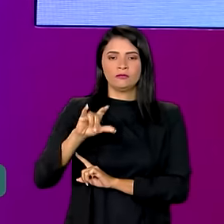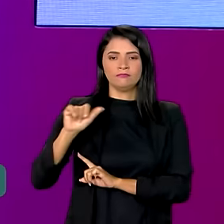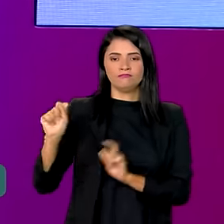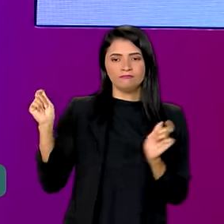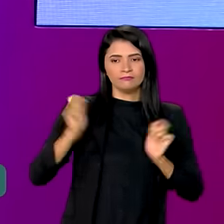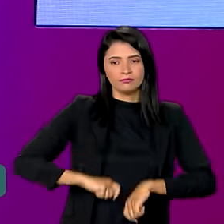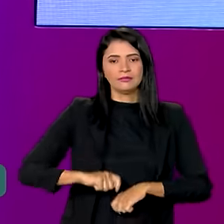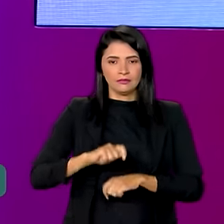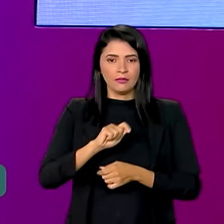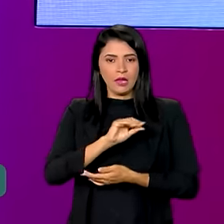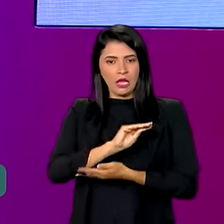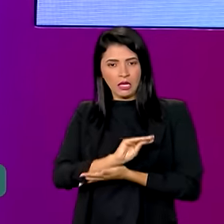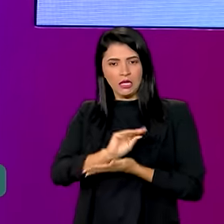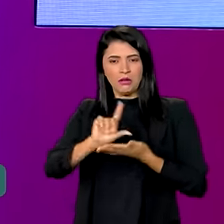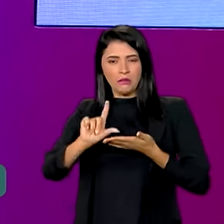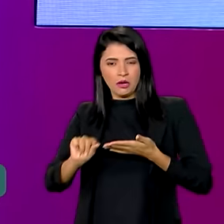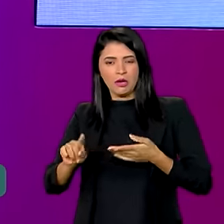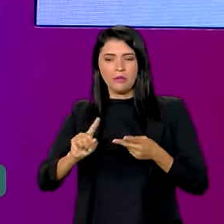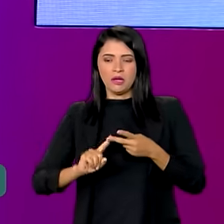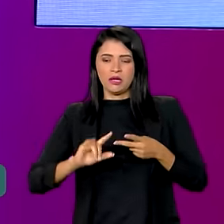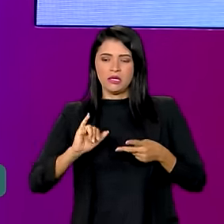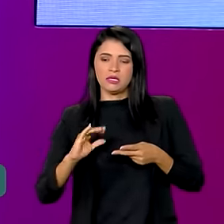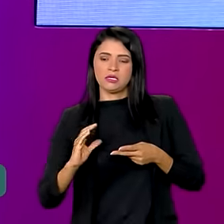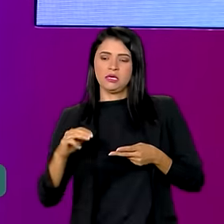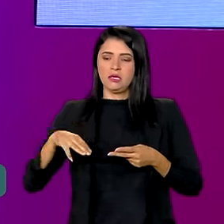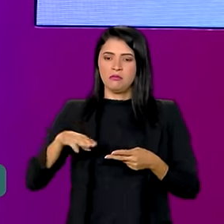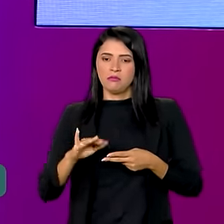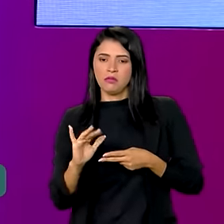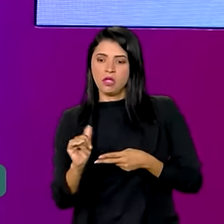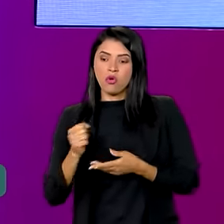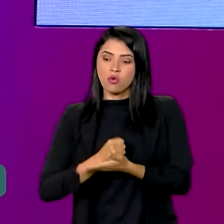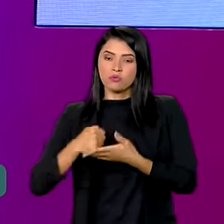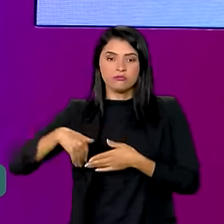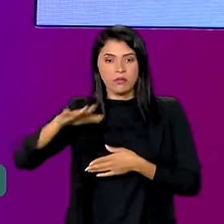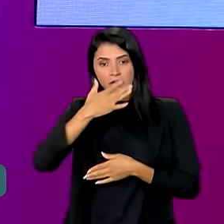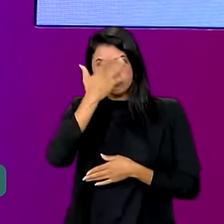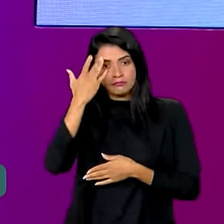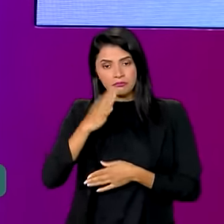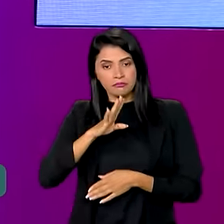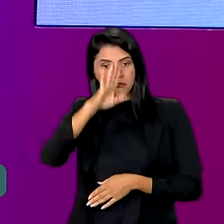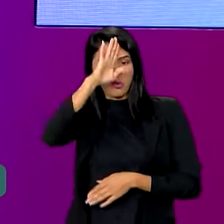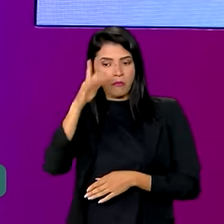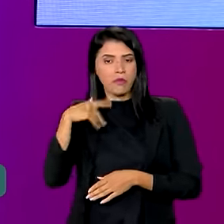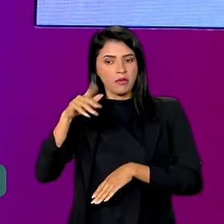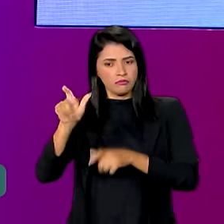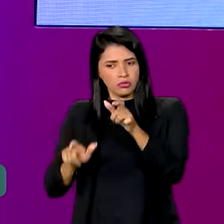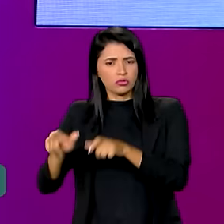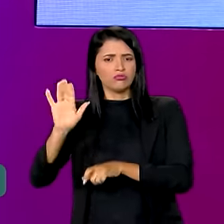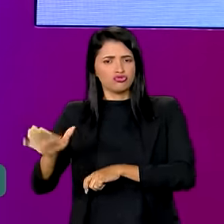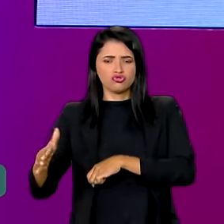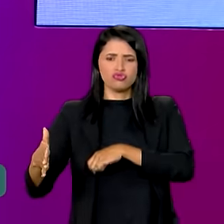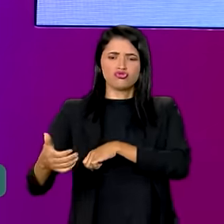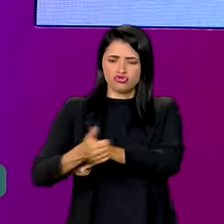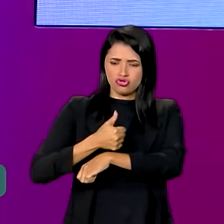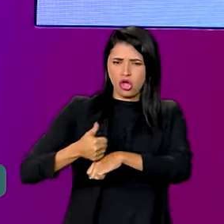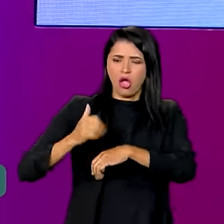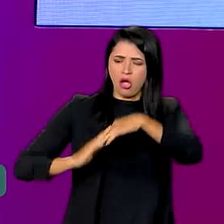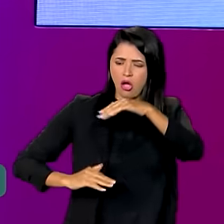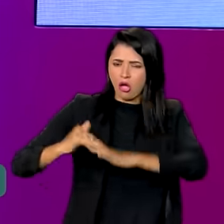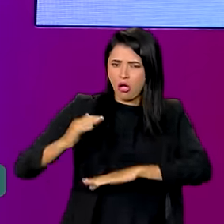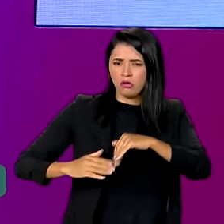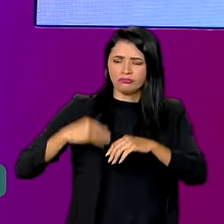o Ibama e o ICMBio contratar mais bombeiros, pessoal já treinado, pessoal experiente,